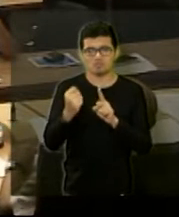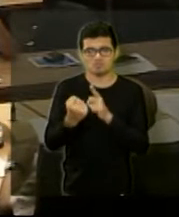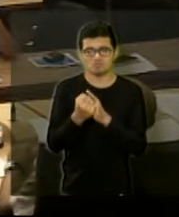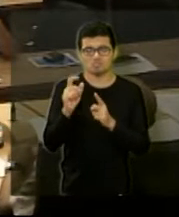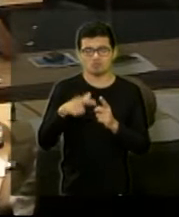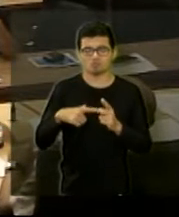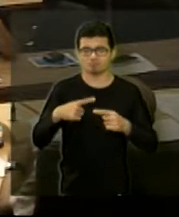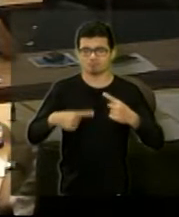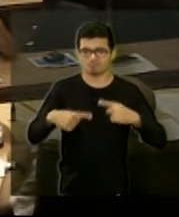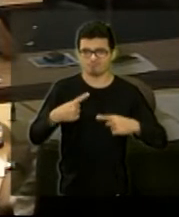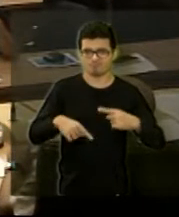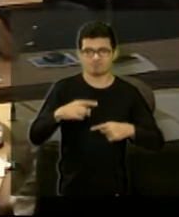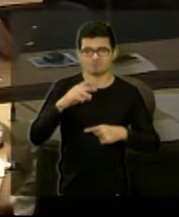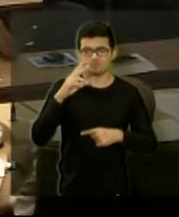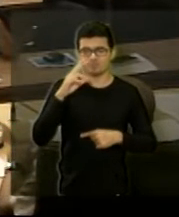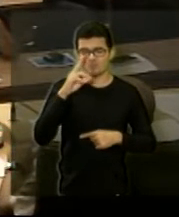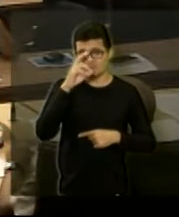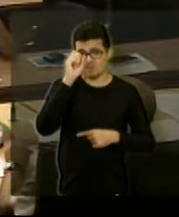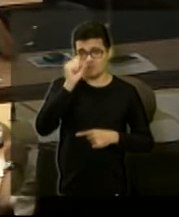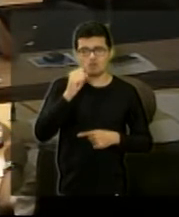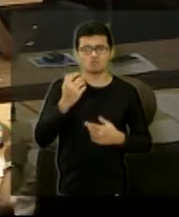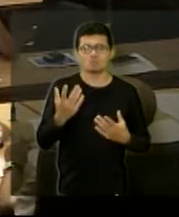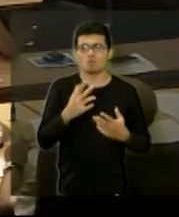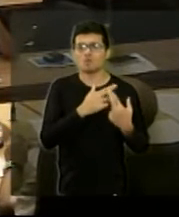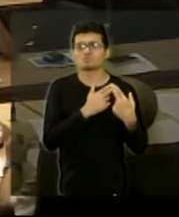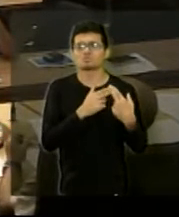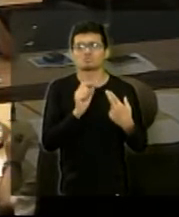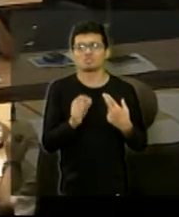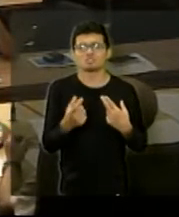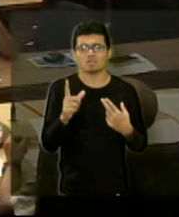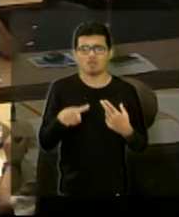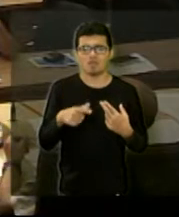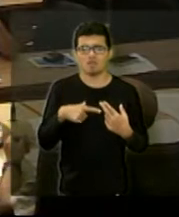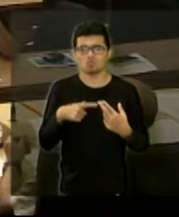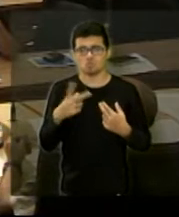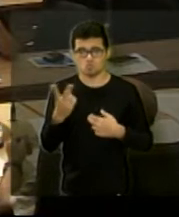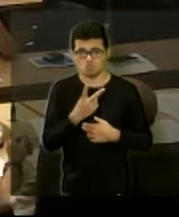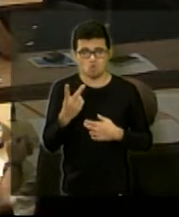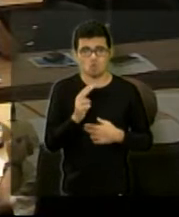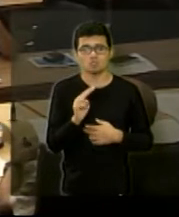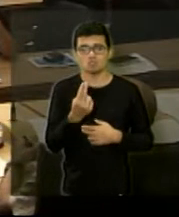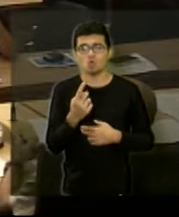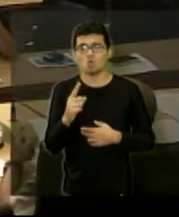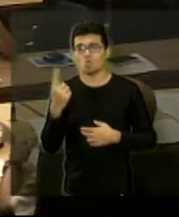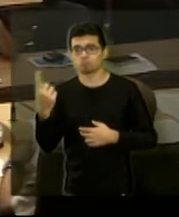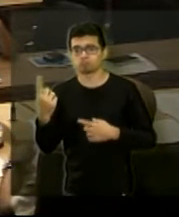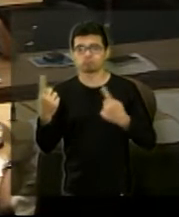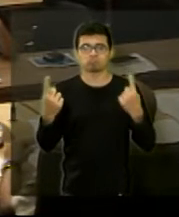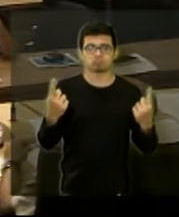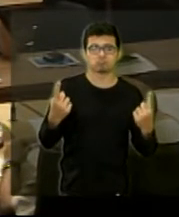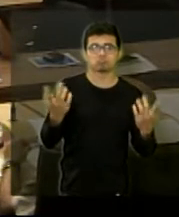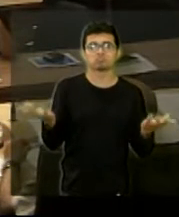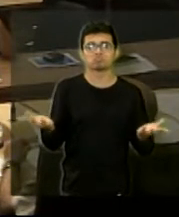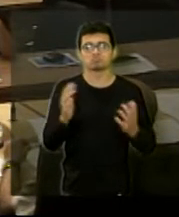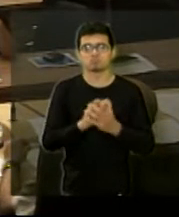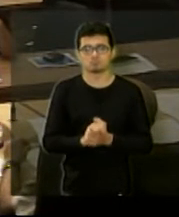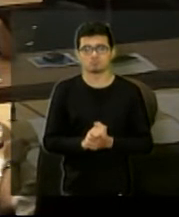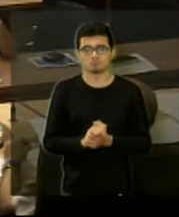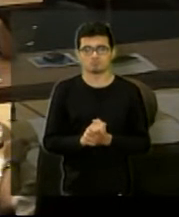conflituoso e muito grande. De quem que é essa total responsabilidade? É conjunta ou é só da Caixa ou é só da Prefeitura?